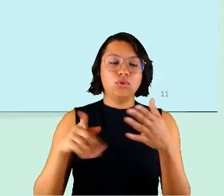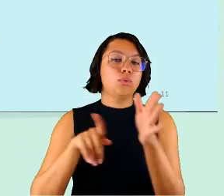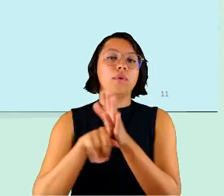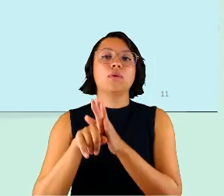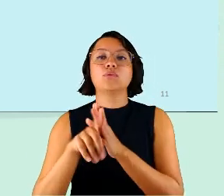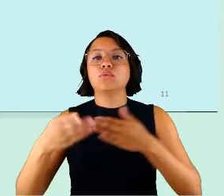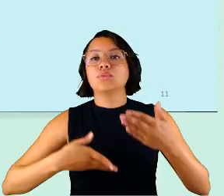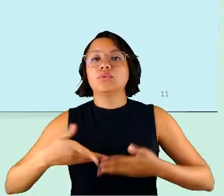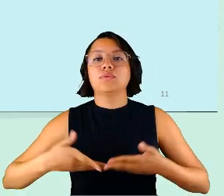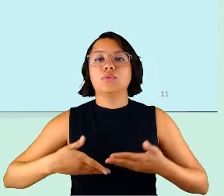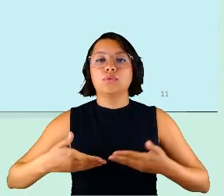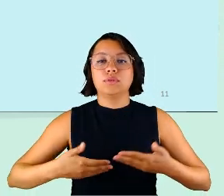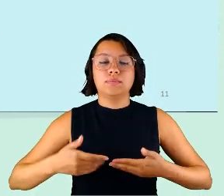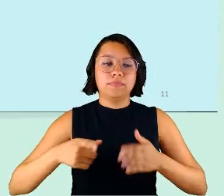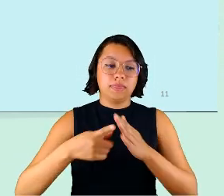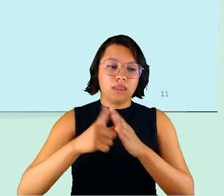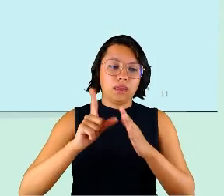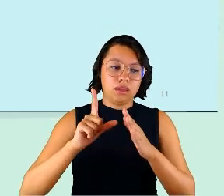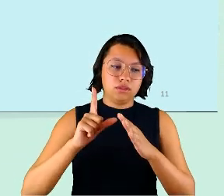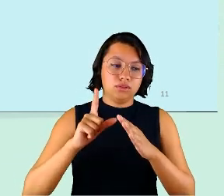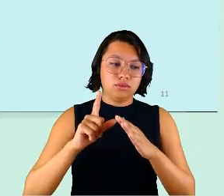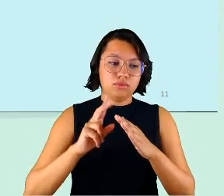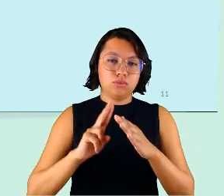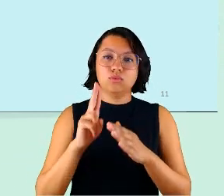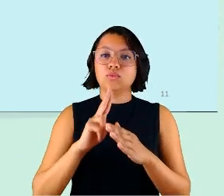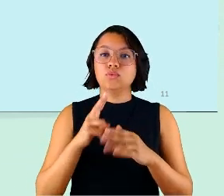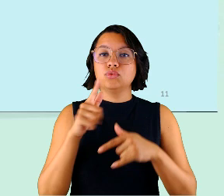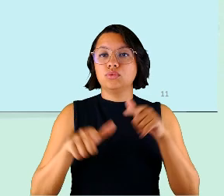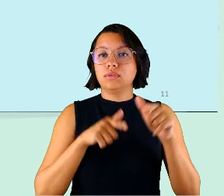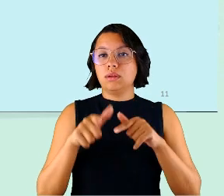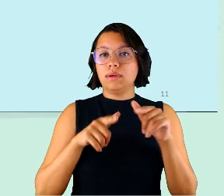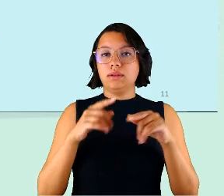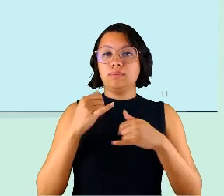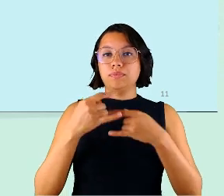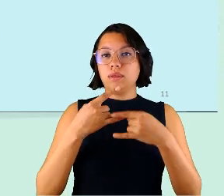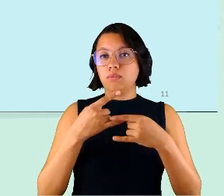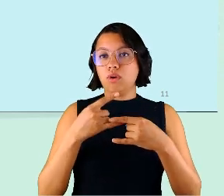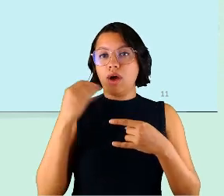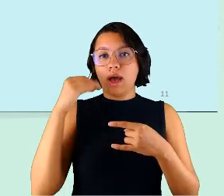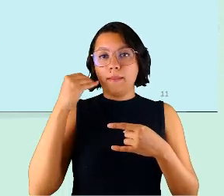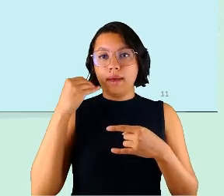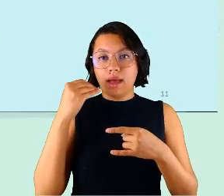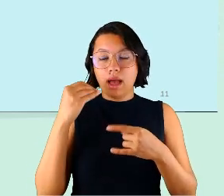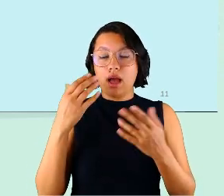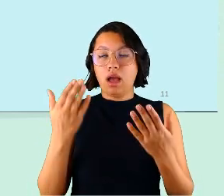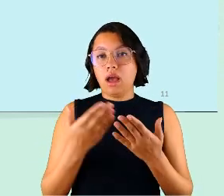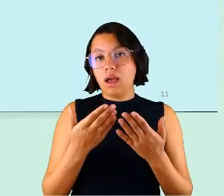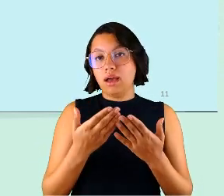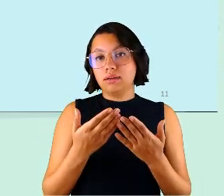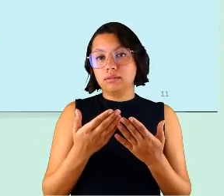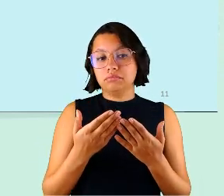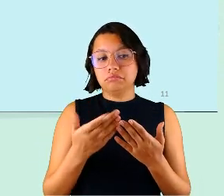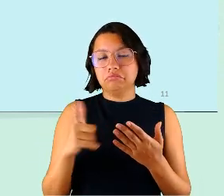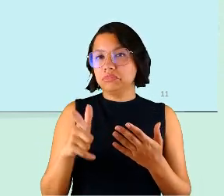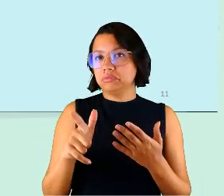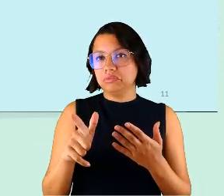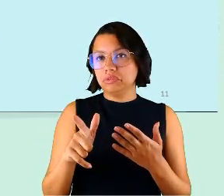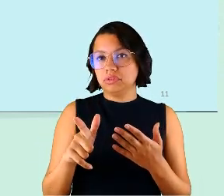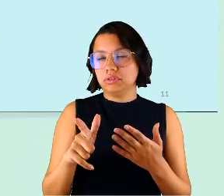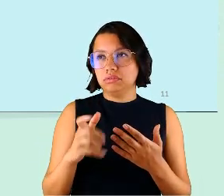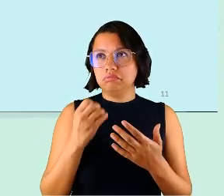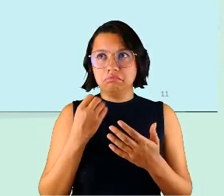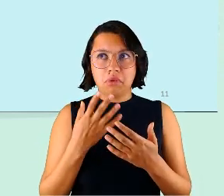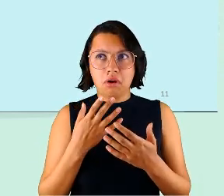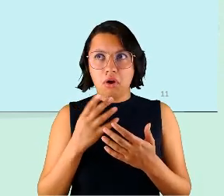perguntou para os servidores se antes da implementação do trabalho remoto a experiência na modalidade deles era inexistente